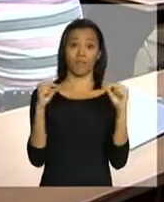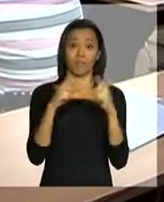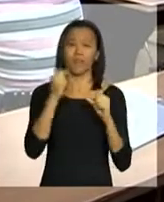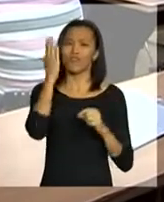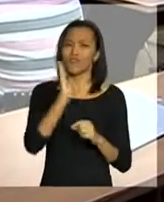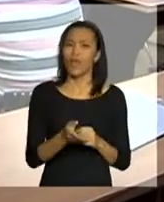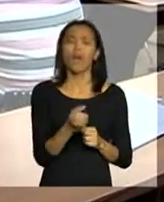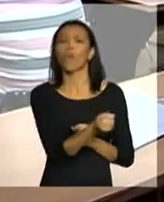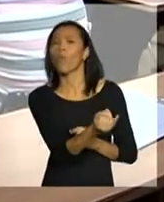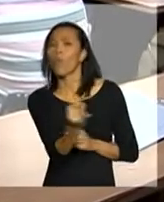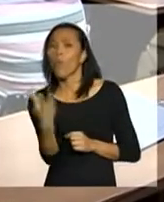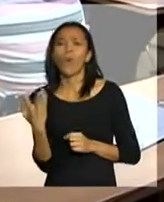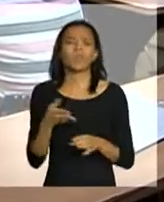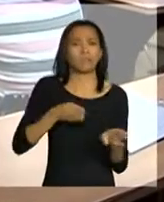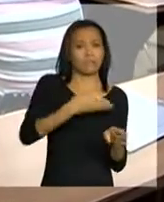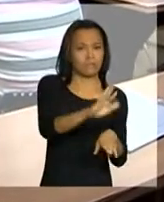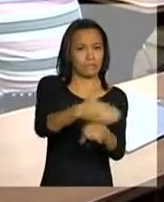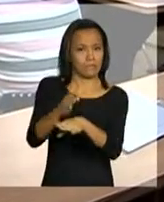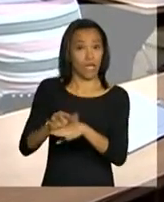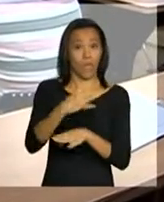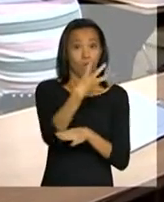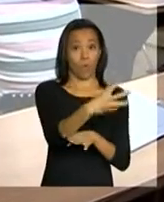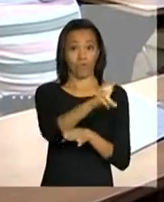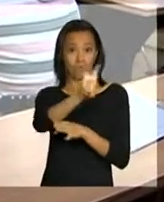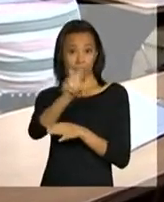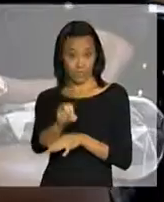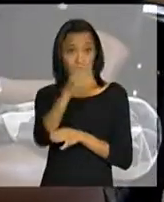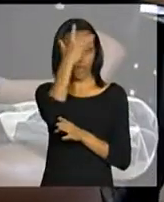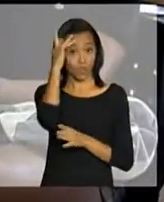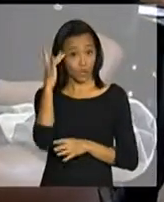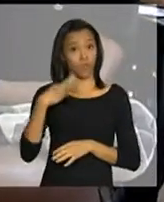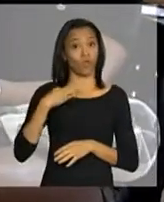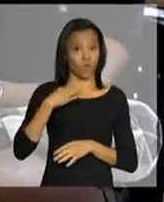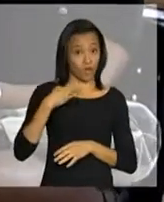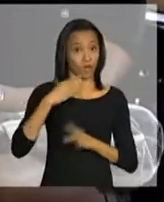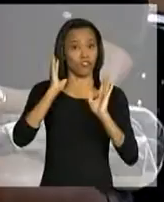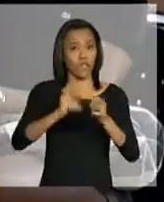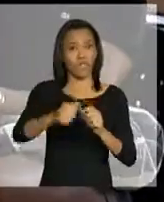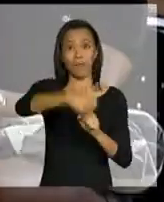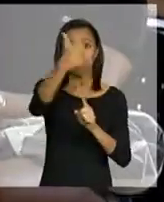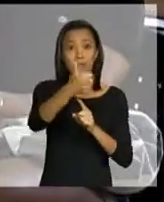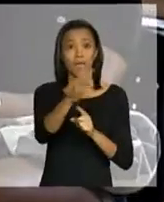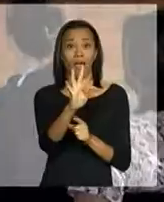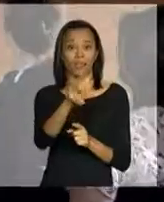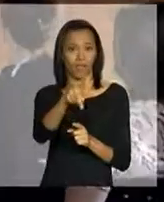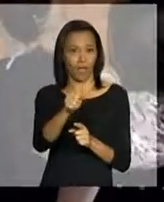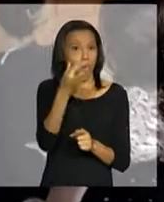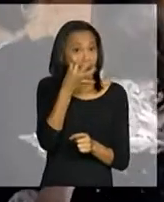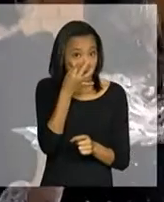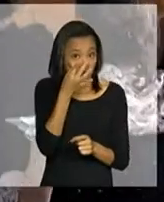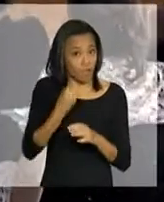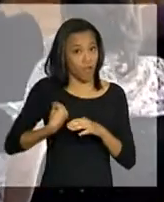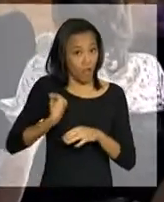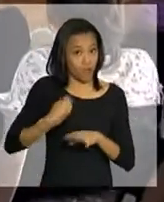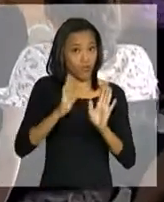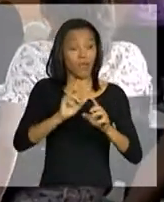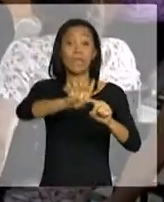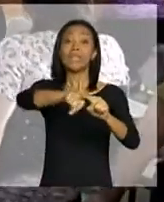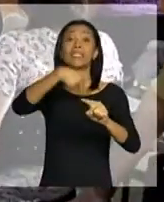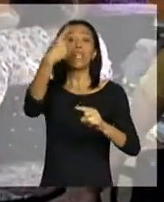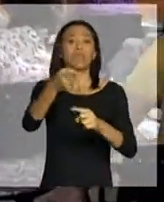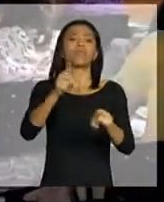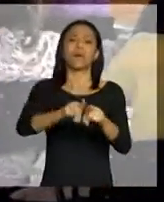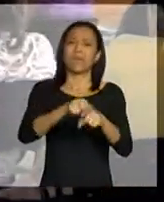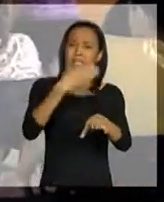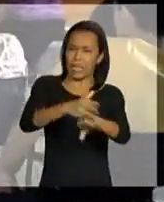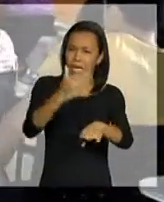capacitados cerca de 450 voluntários nesta primeira etapa presencial. A ideia é treinar por